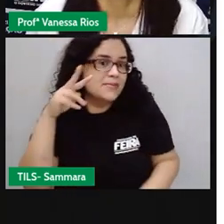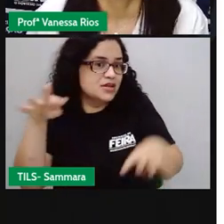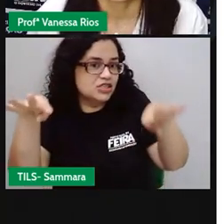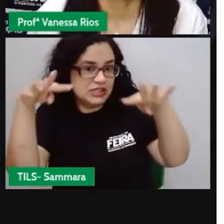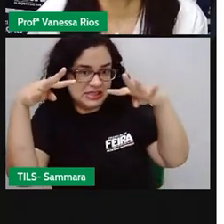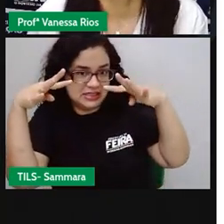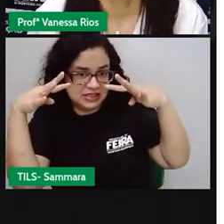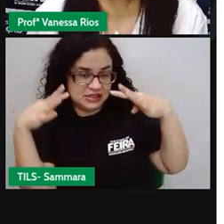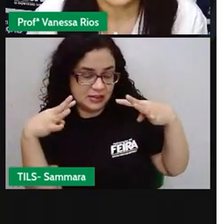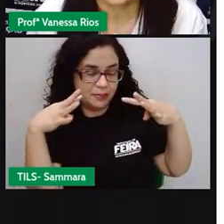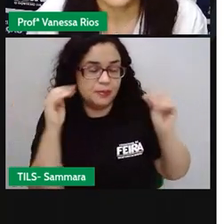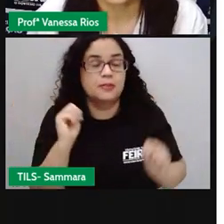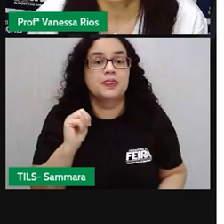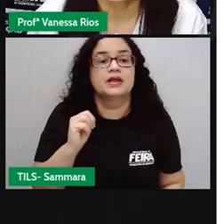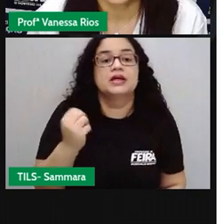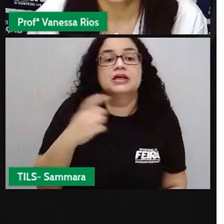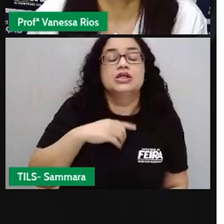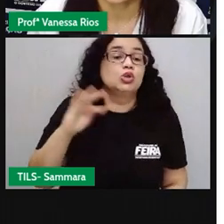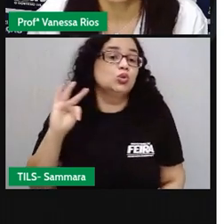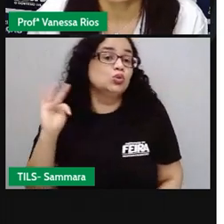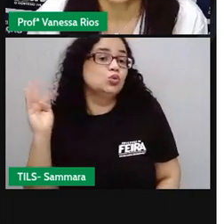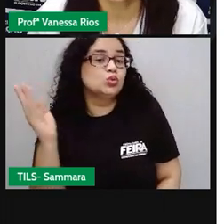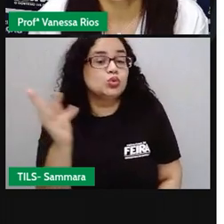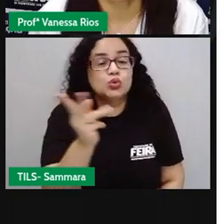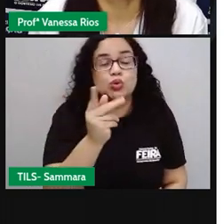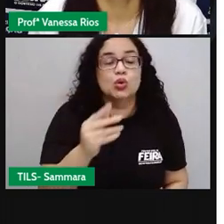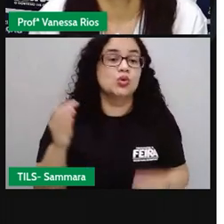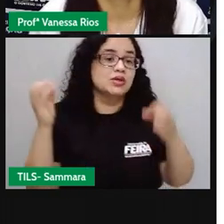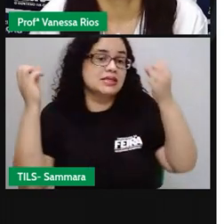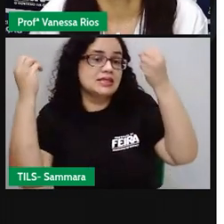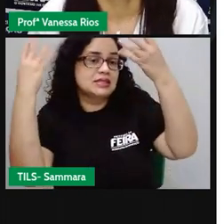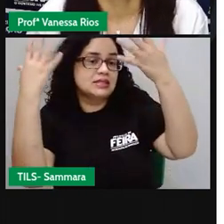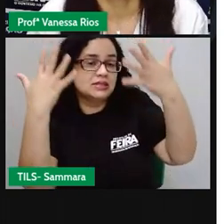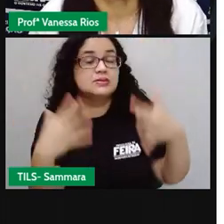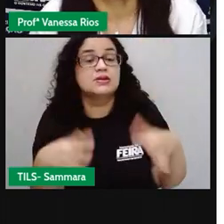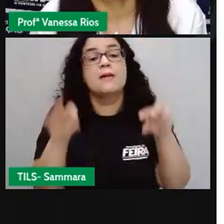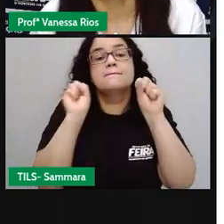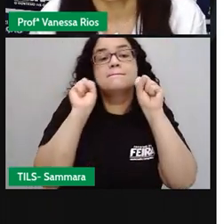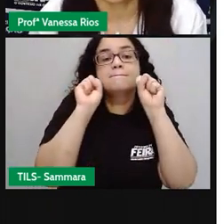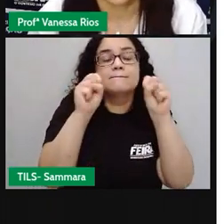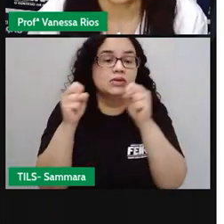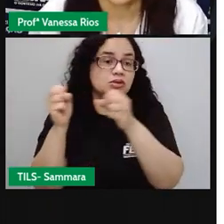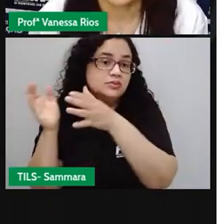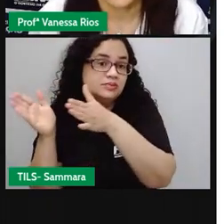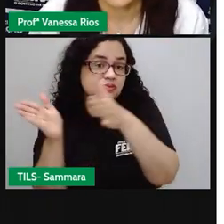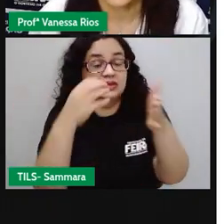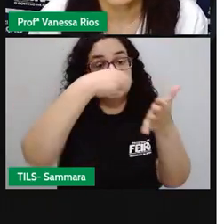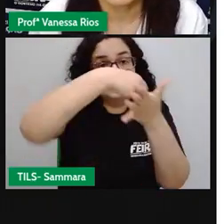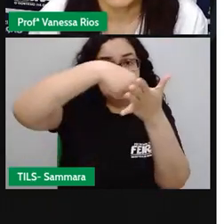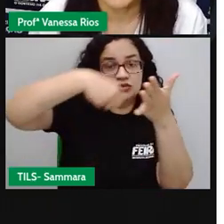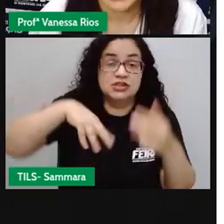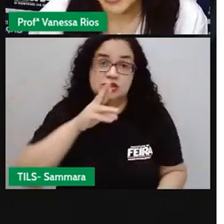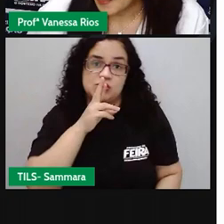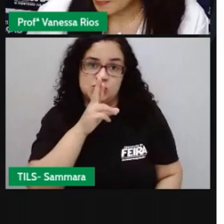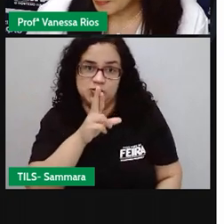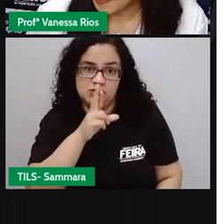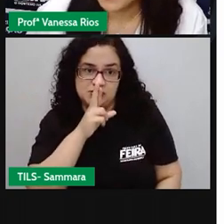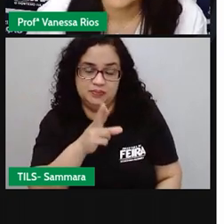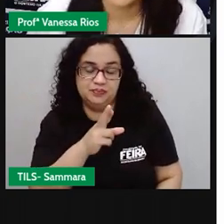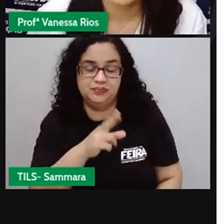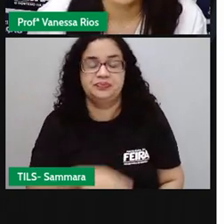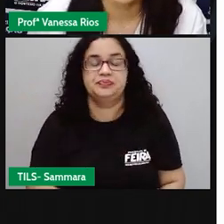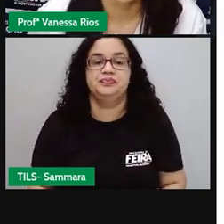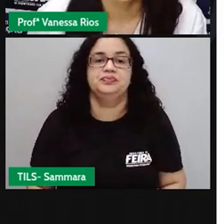para se atentar, né? A todas as explicações e poder, no segmento, de fazer a atividade. Vamos lá?